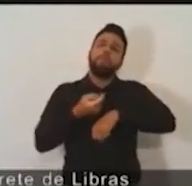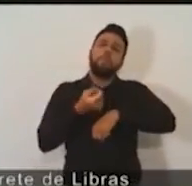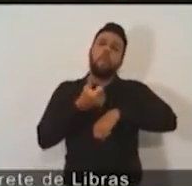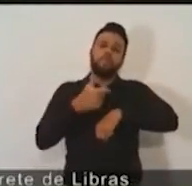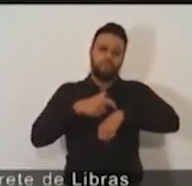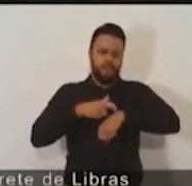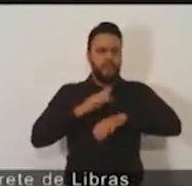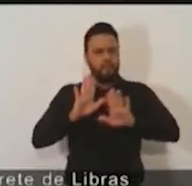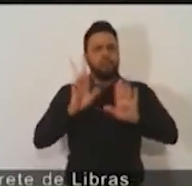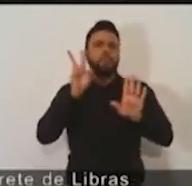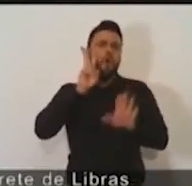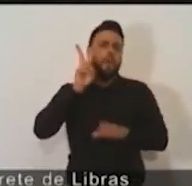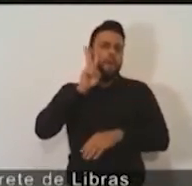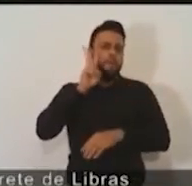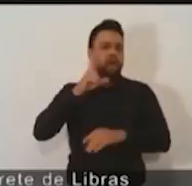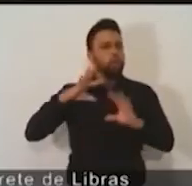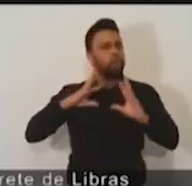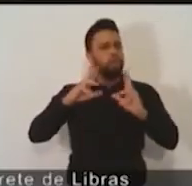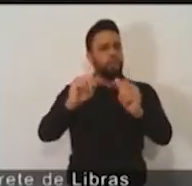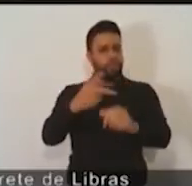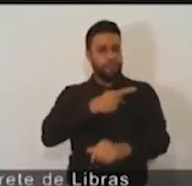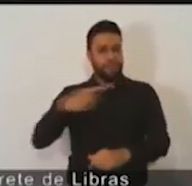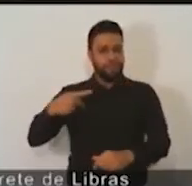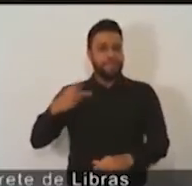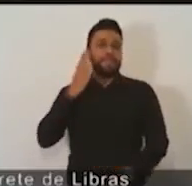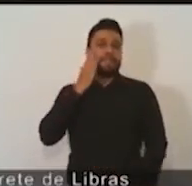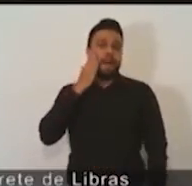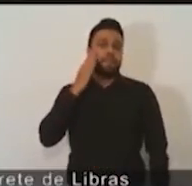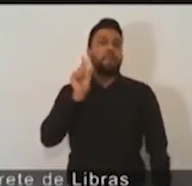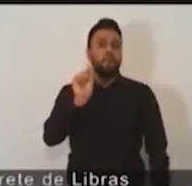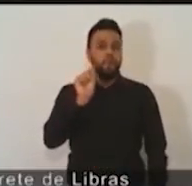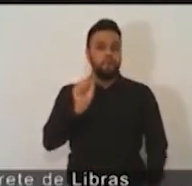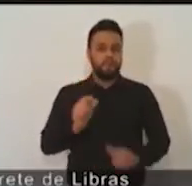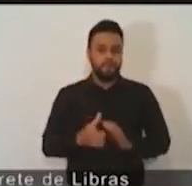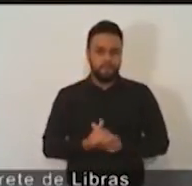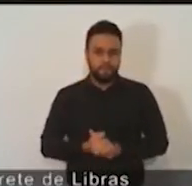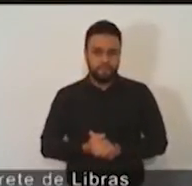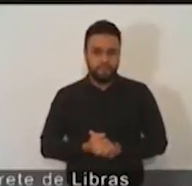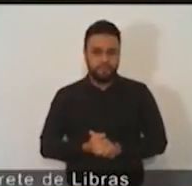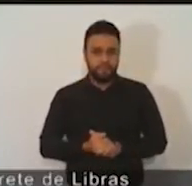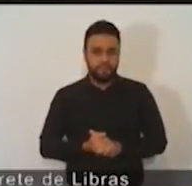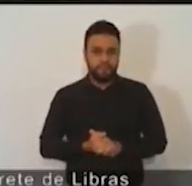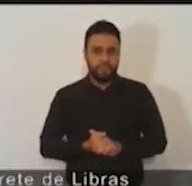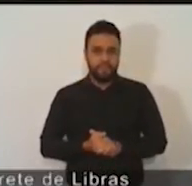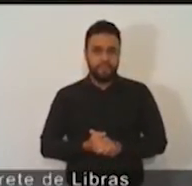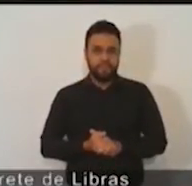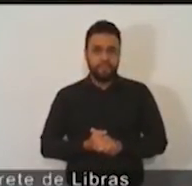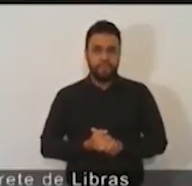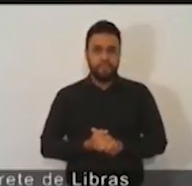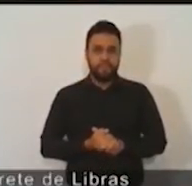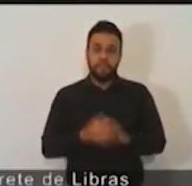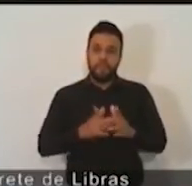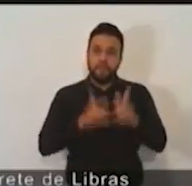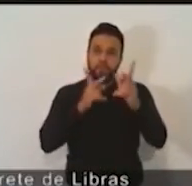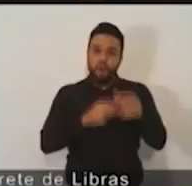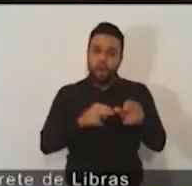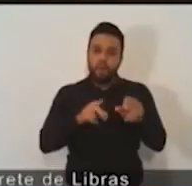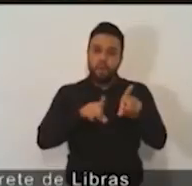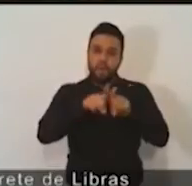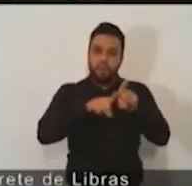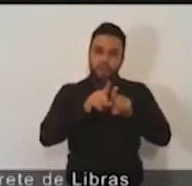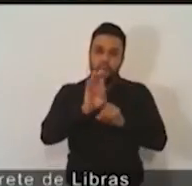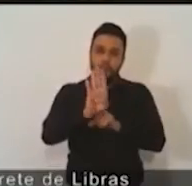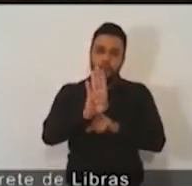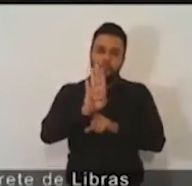todos nós pastores, de algum modo já ilustramos a mensagem com o irmão Benedito. O irmão Benedito